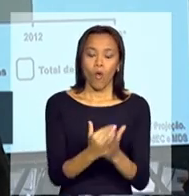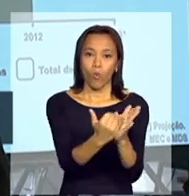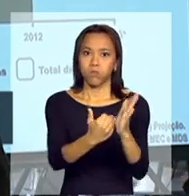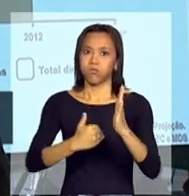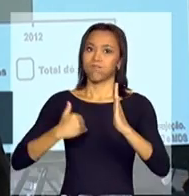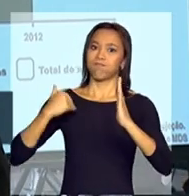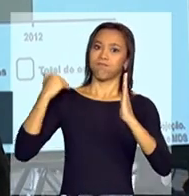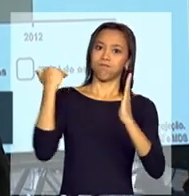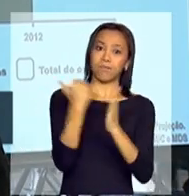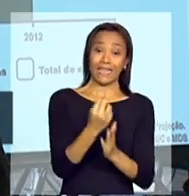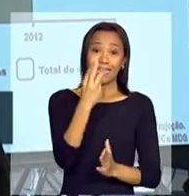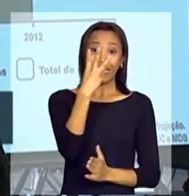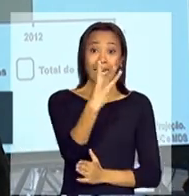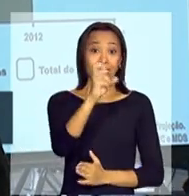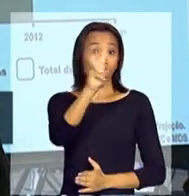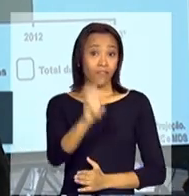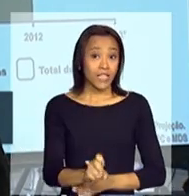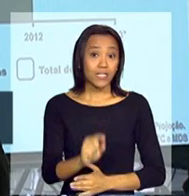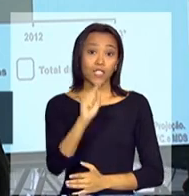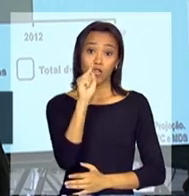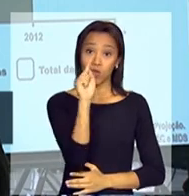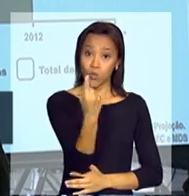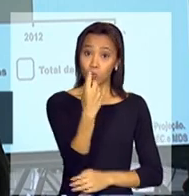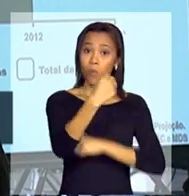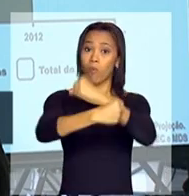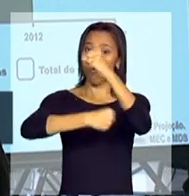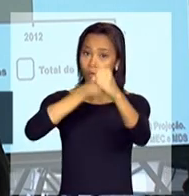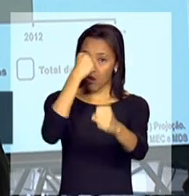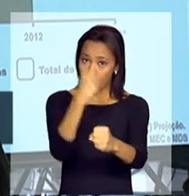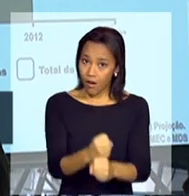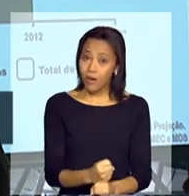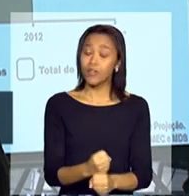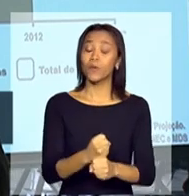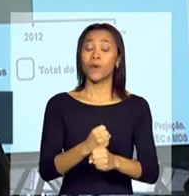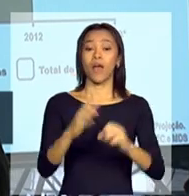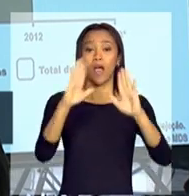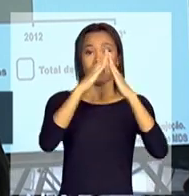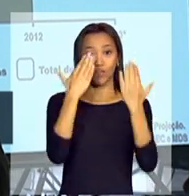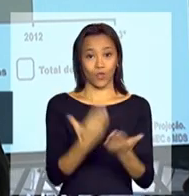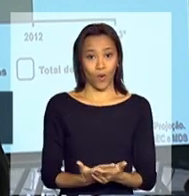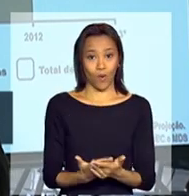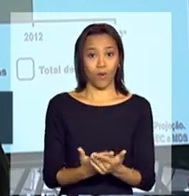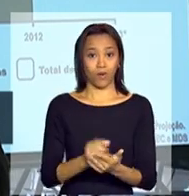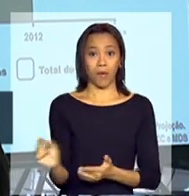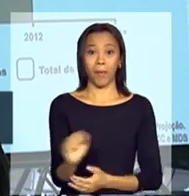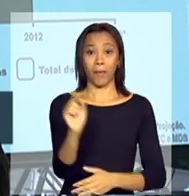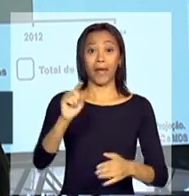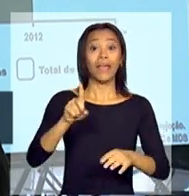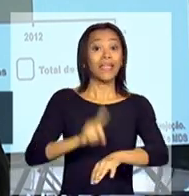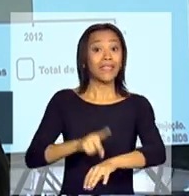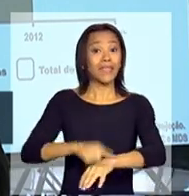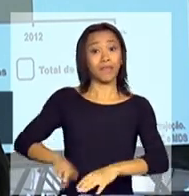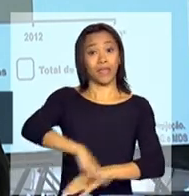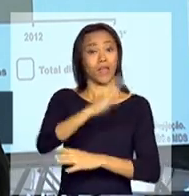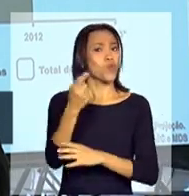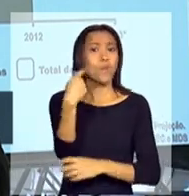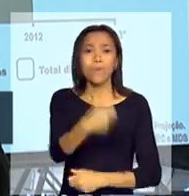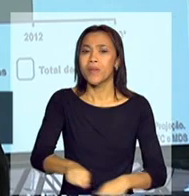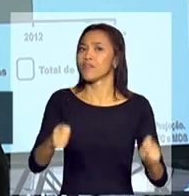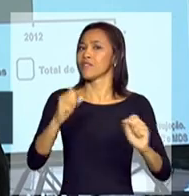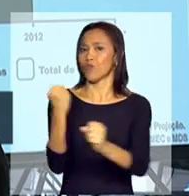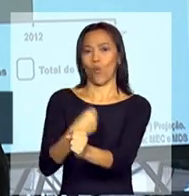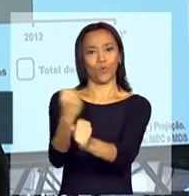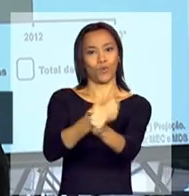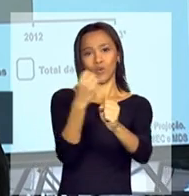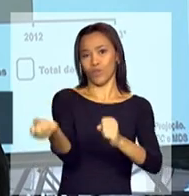Triplicamos em um ano as escolas em tempo integral sem construir escola nova, sem uma